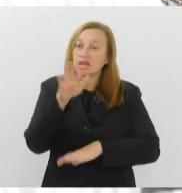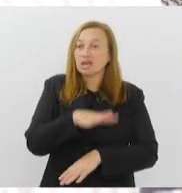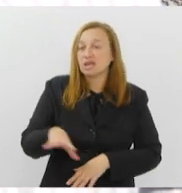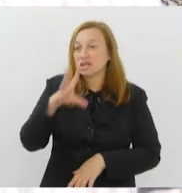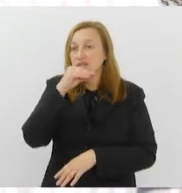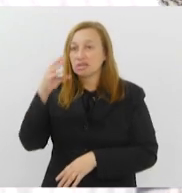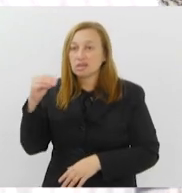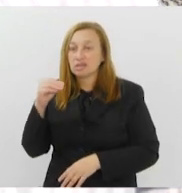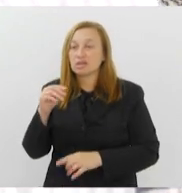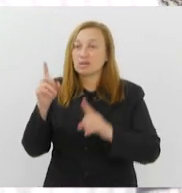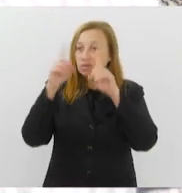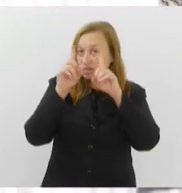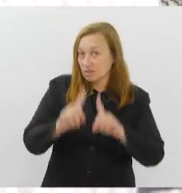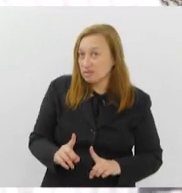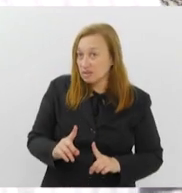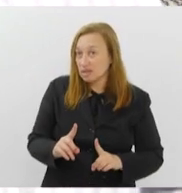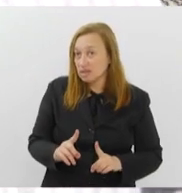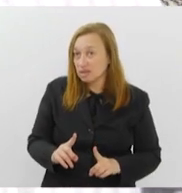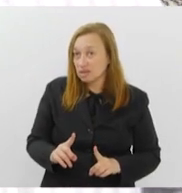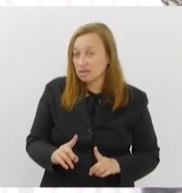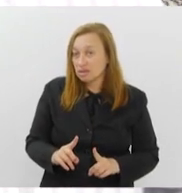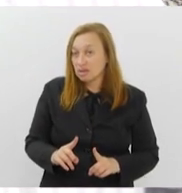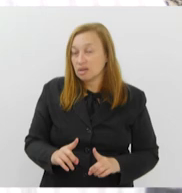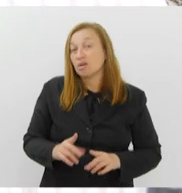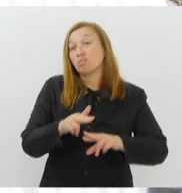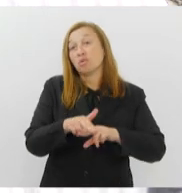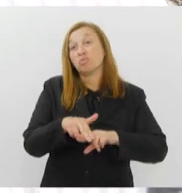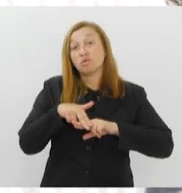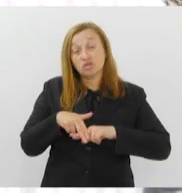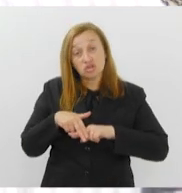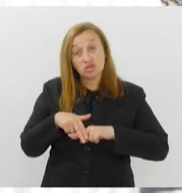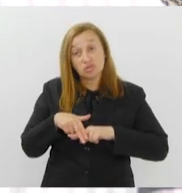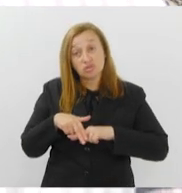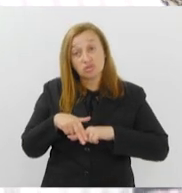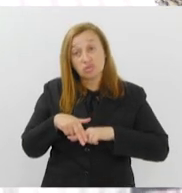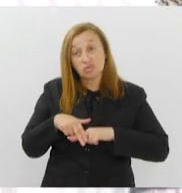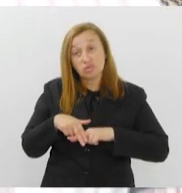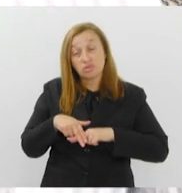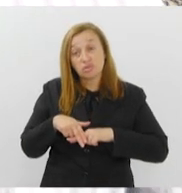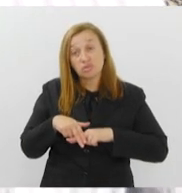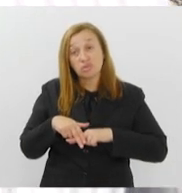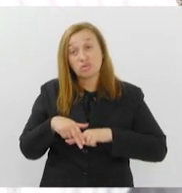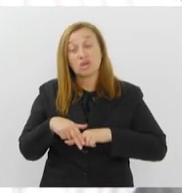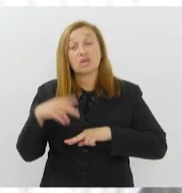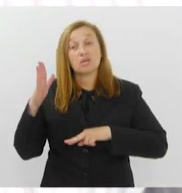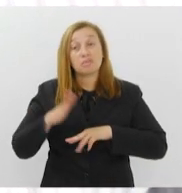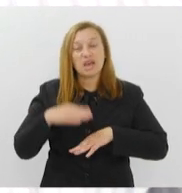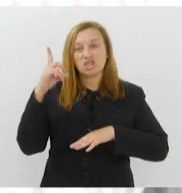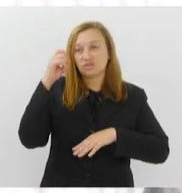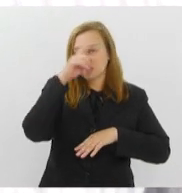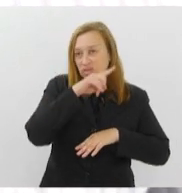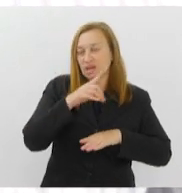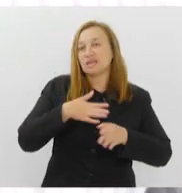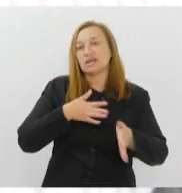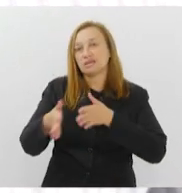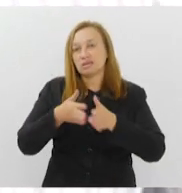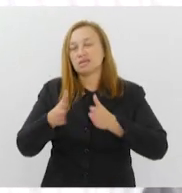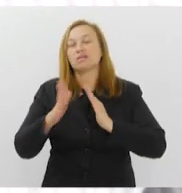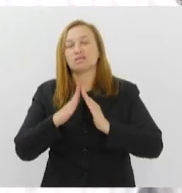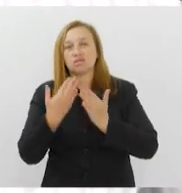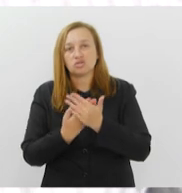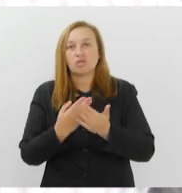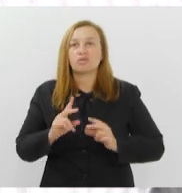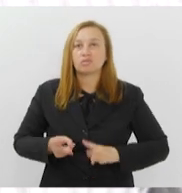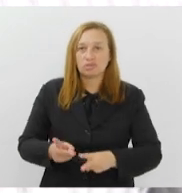adolescentes com deficiência, que por conta dessa situação, acabam também tendo mais dificuldades de acessar e permanecer na